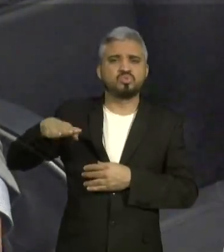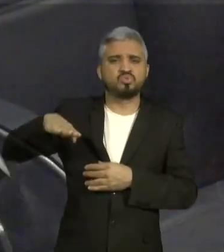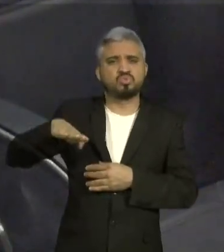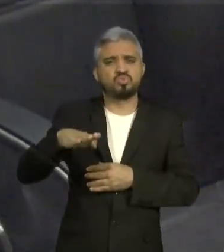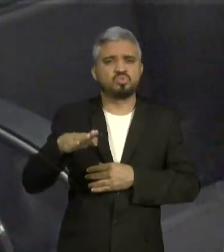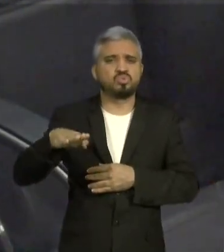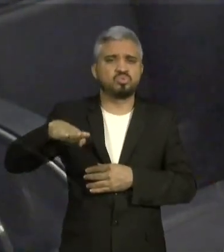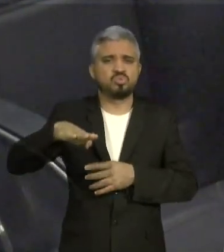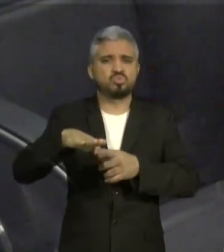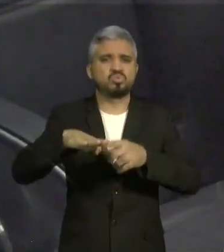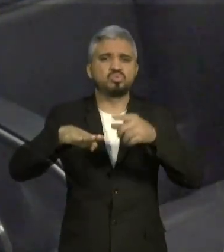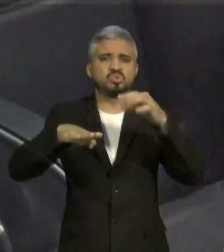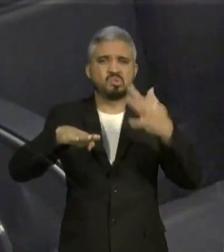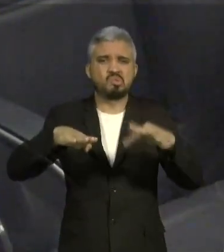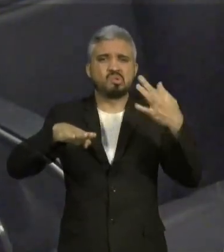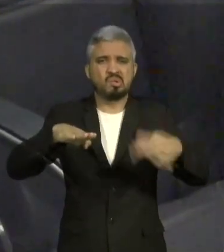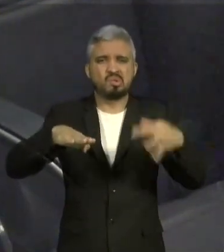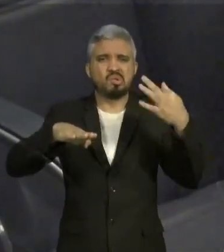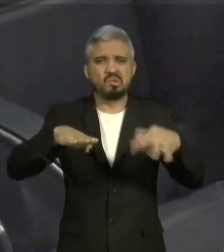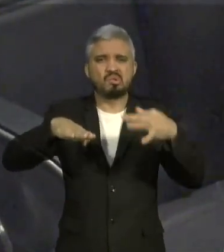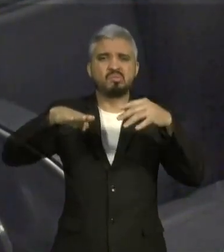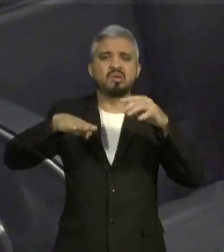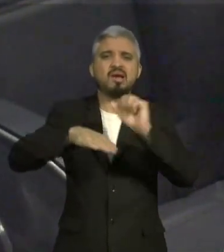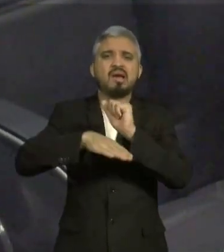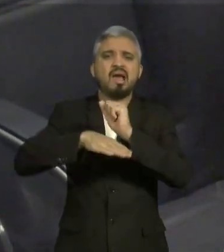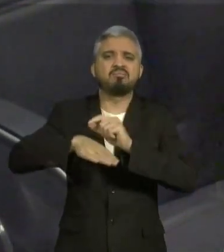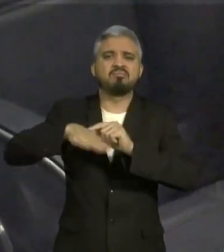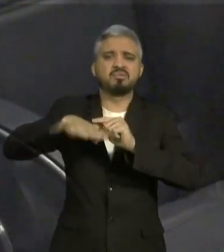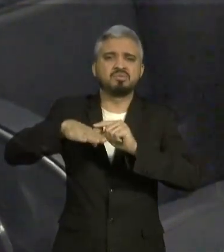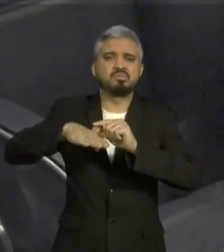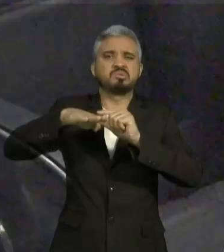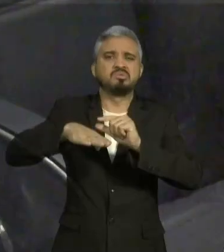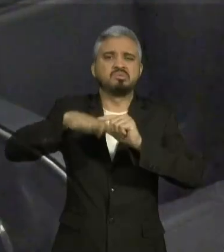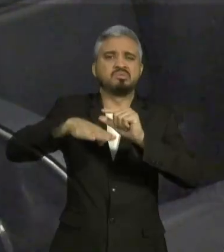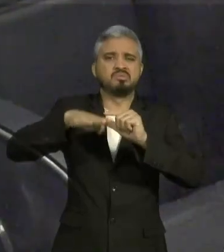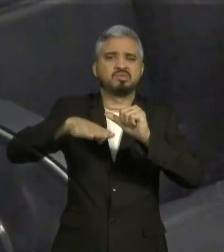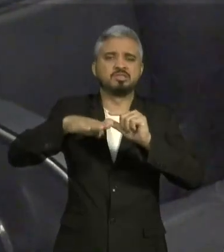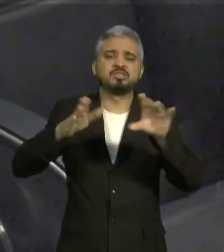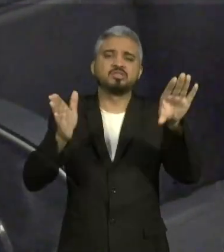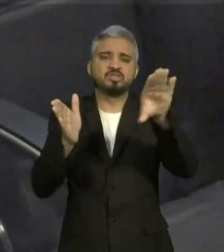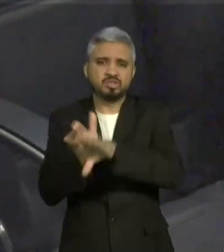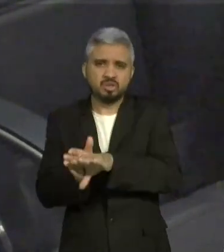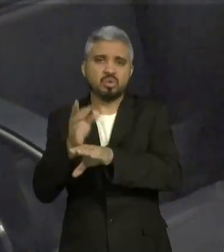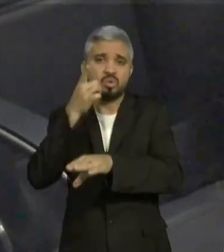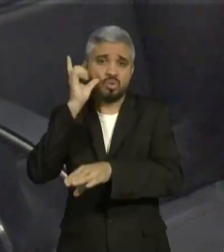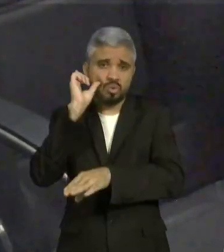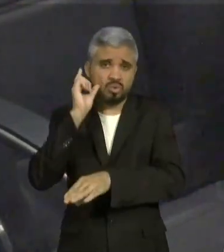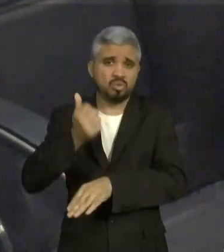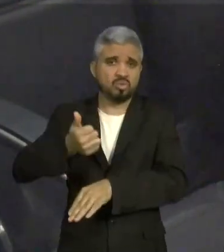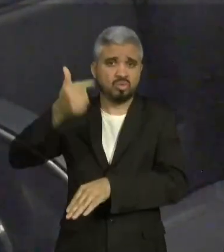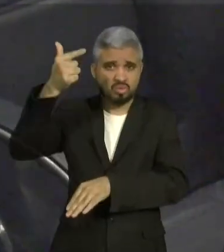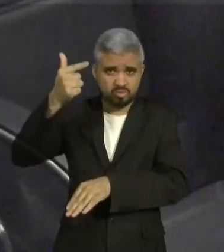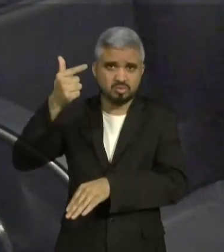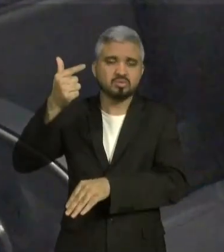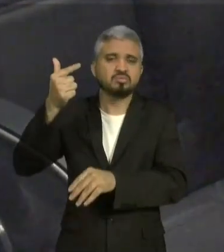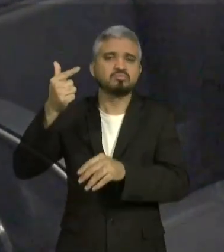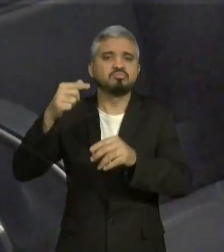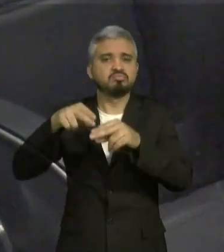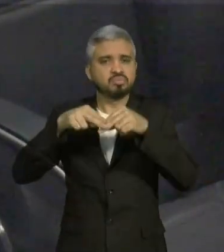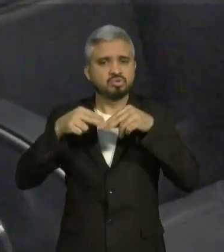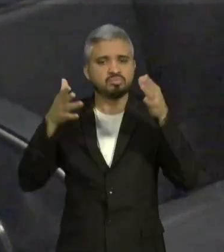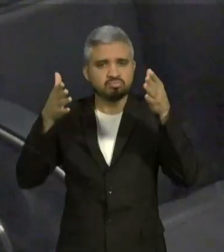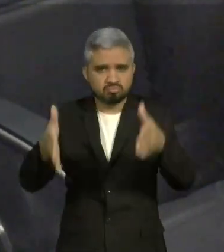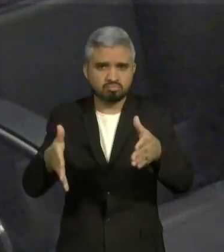ontem aqui meia-noite, saímos de casa, oito e meia da noite, chegamos meia-noite e estamos aqui para dar nossa contribuição, para